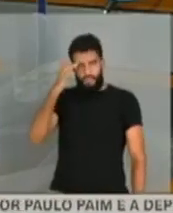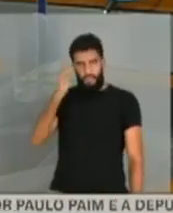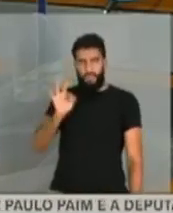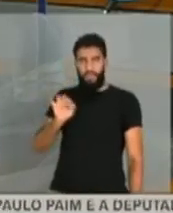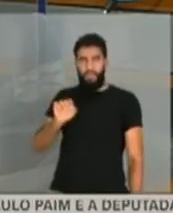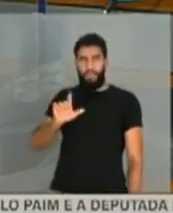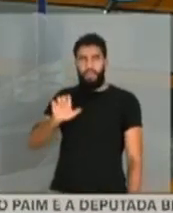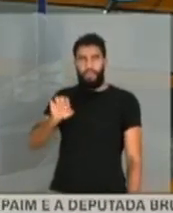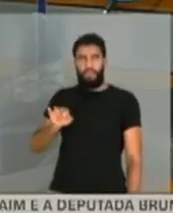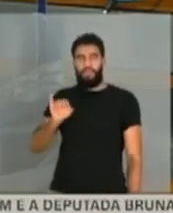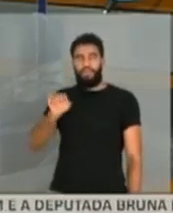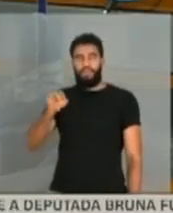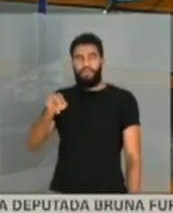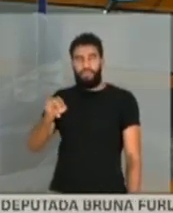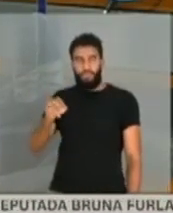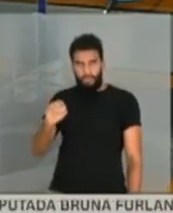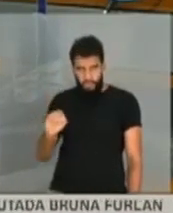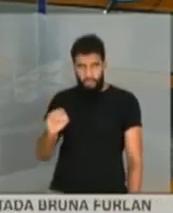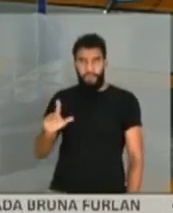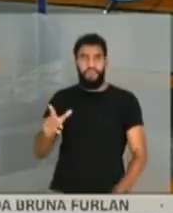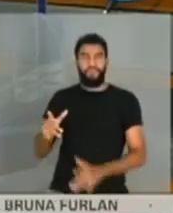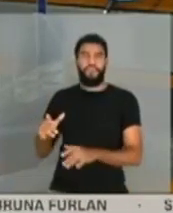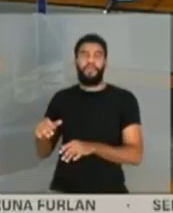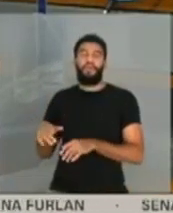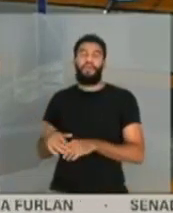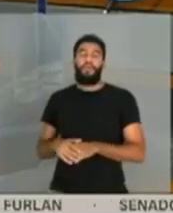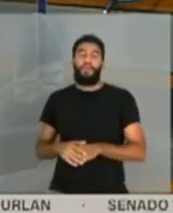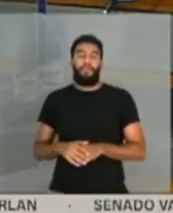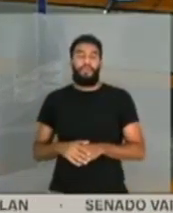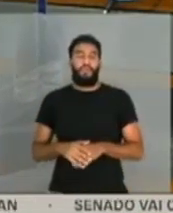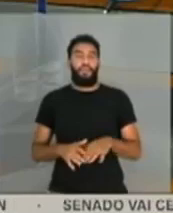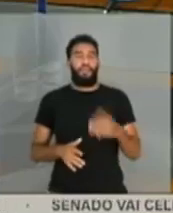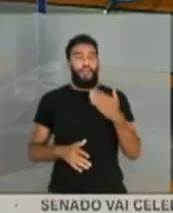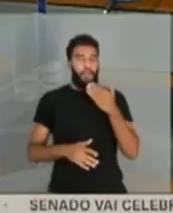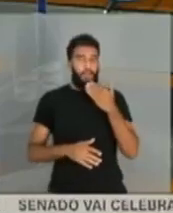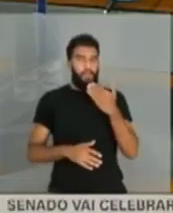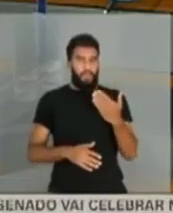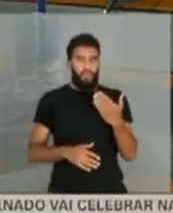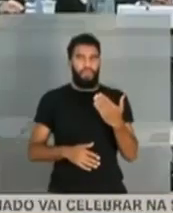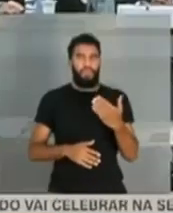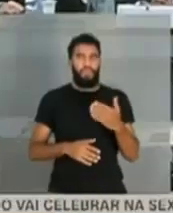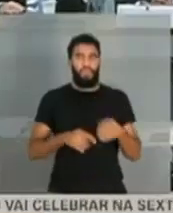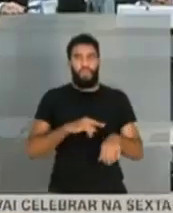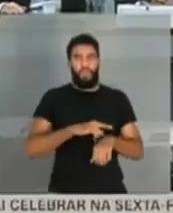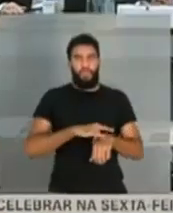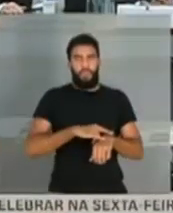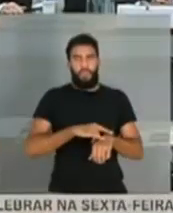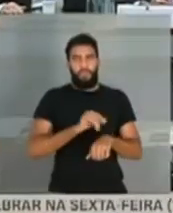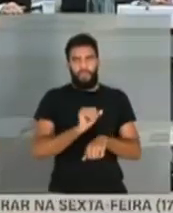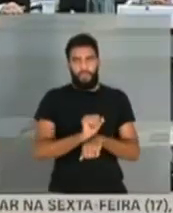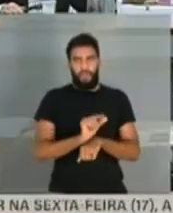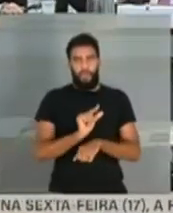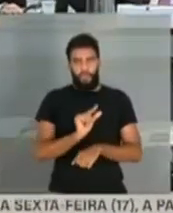na Avenida Duque de Caxias, nos arredores... Ele está pedindo para ir ao banheiro, eu vou permitir. Eu aguardo um pouquinho, senhor. Ah, perfeitamente. Por gentileza. Obrigado.